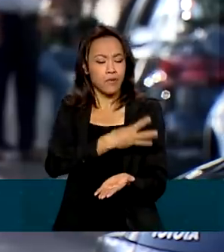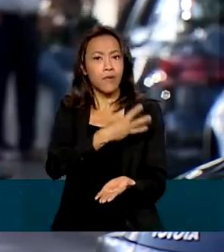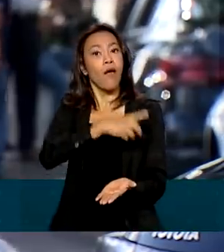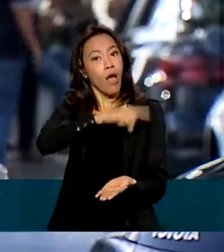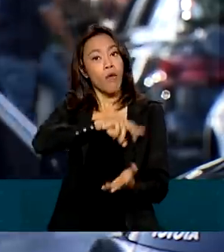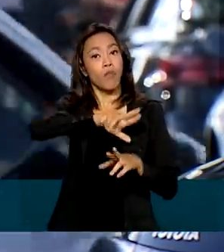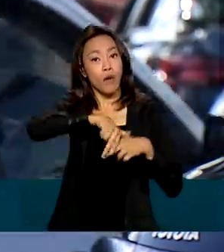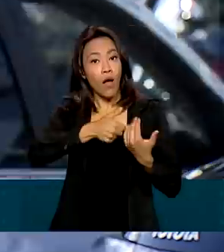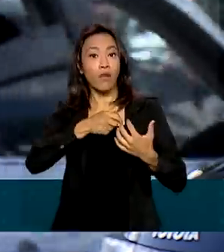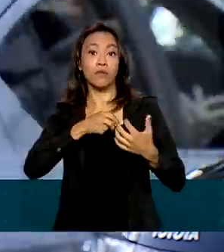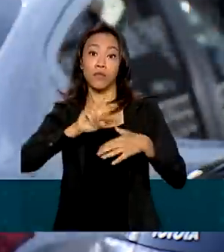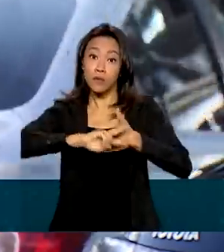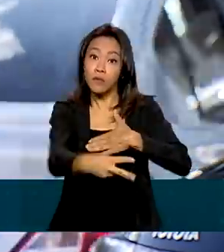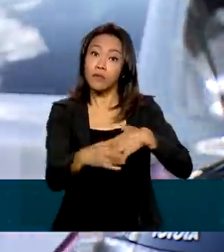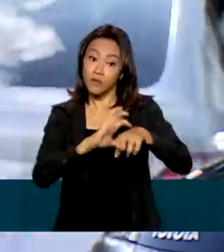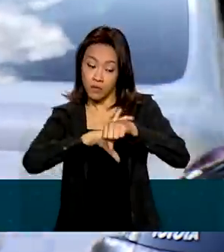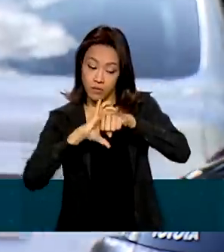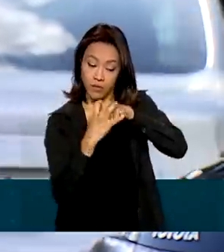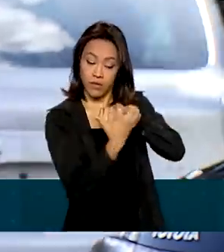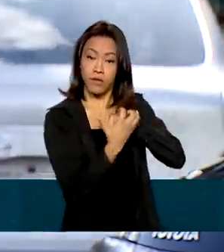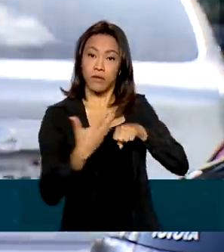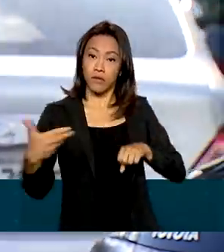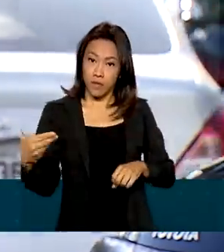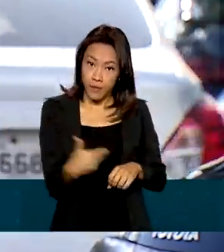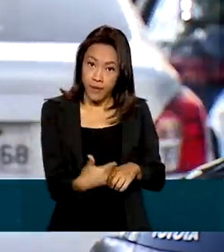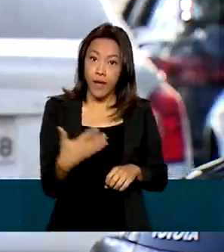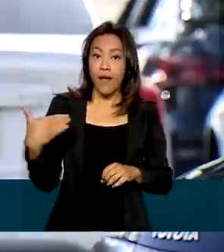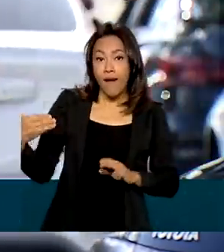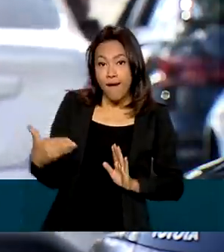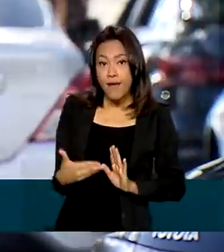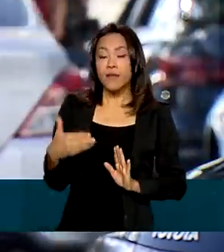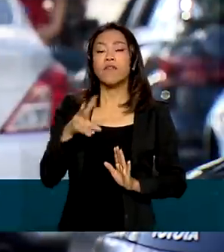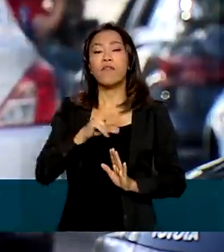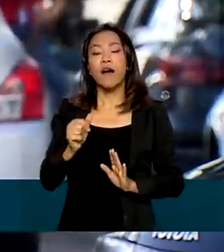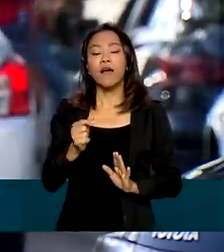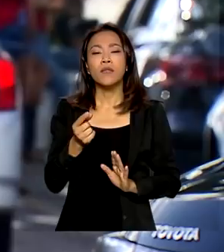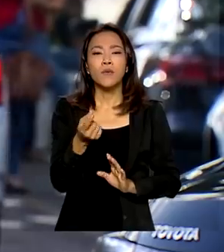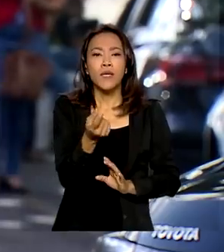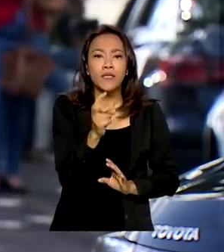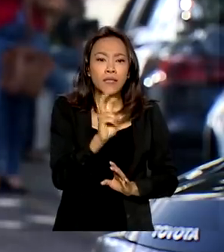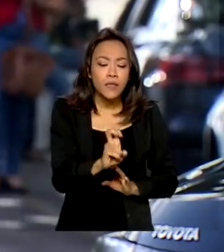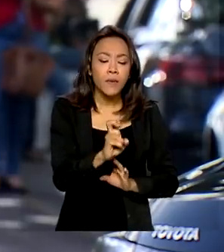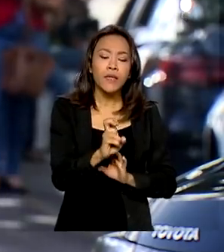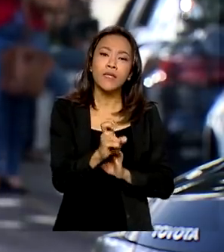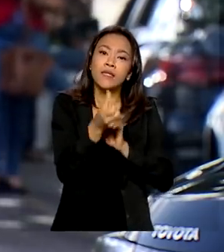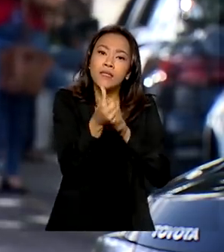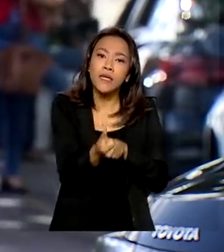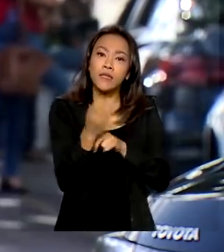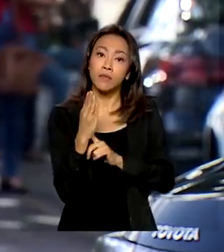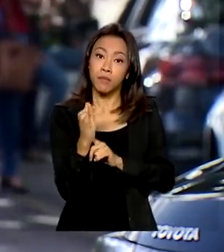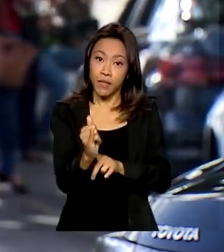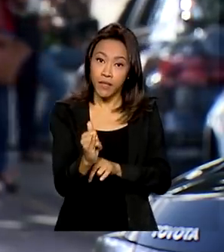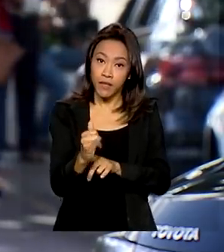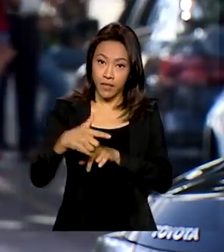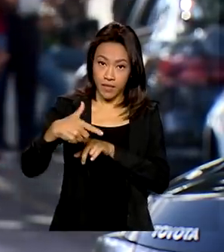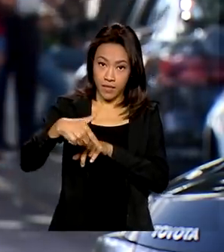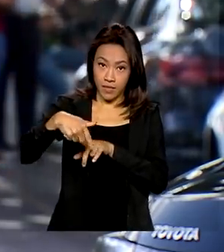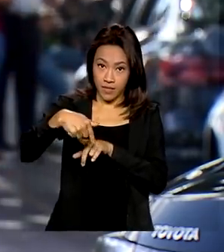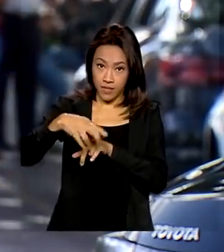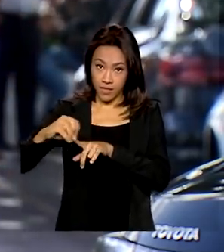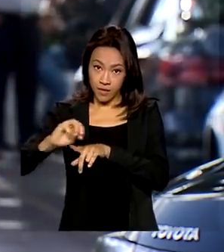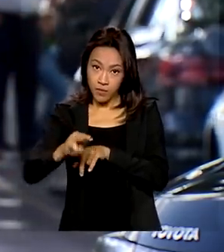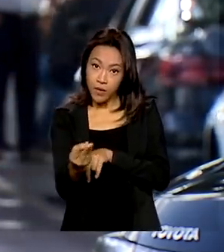pela pandemia de covid-19. Ao todo, a medida deve injetar cerca de R$ 56 bilhões e R 700 milhões